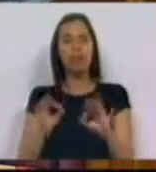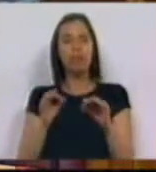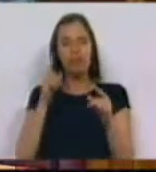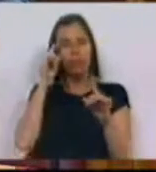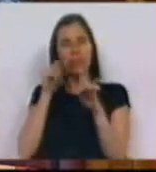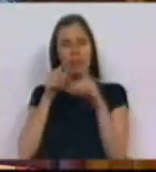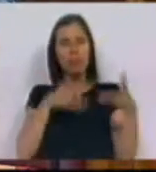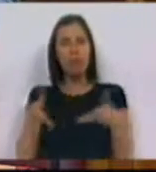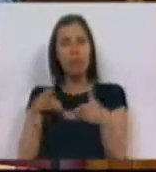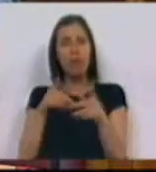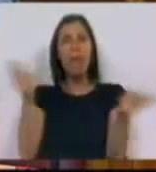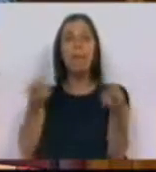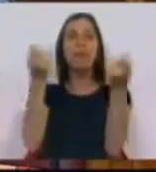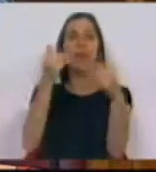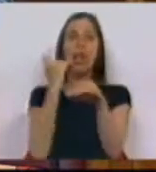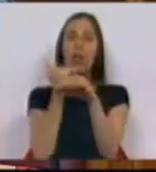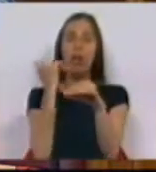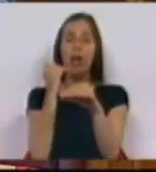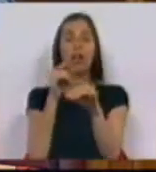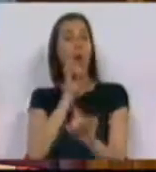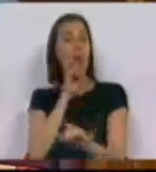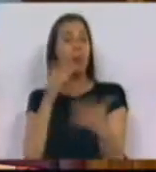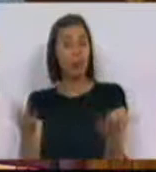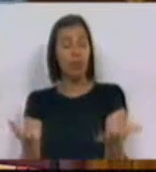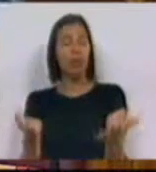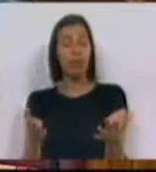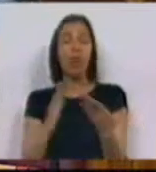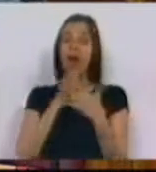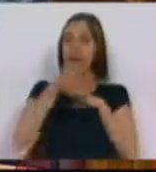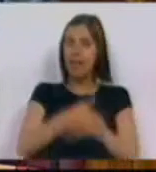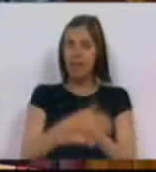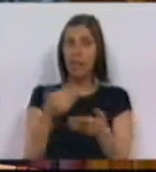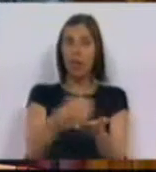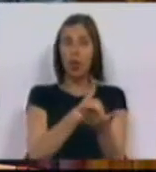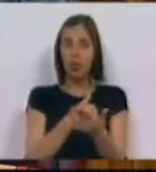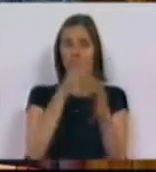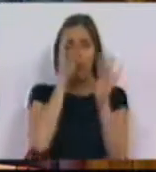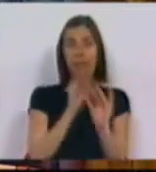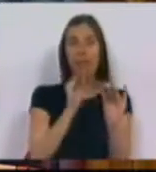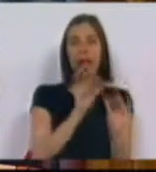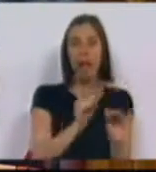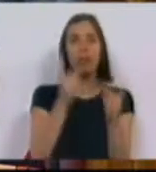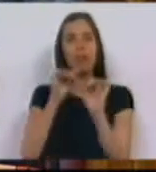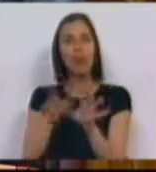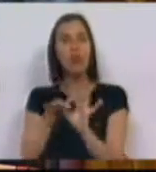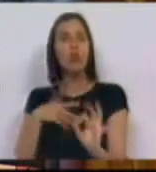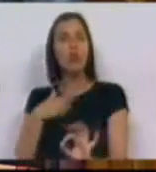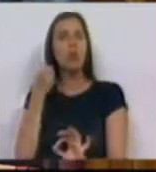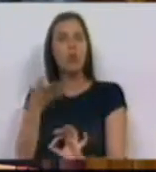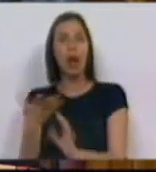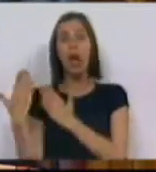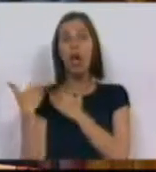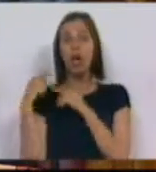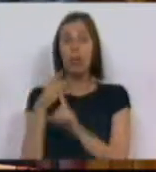no sentido de promover a igualdade de oportunidades, no acesso aos recursos didáticos, a solidariedade e a